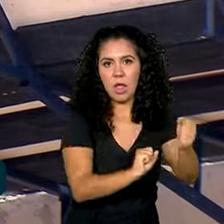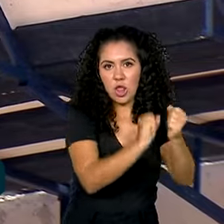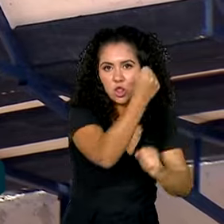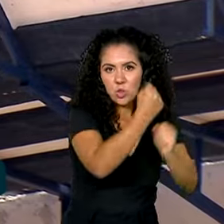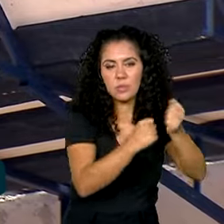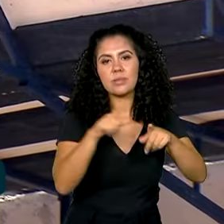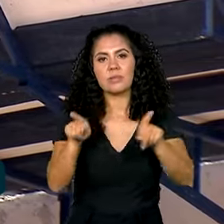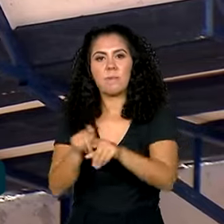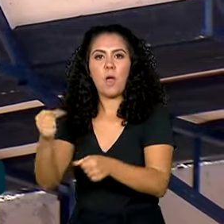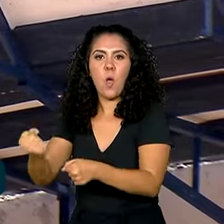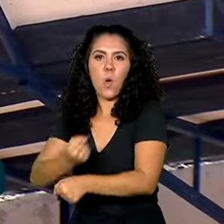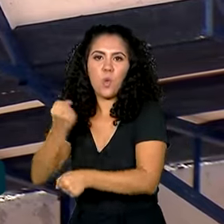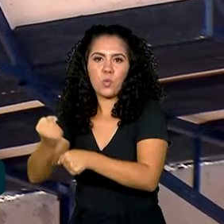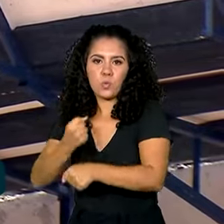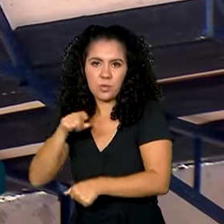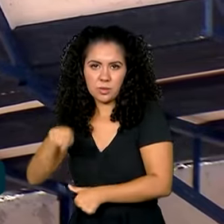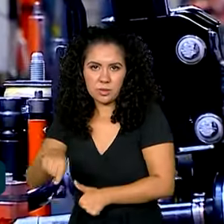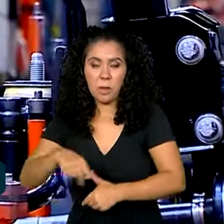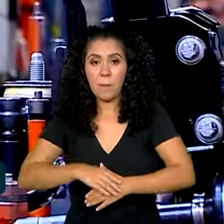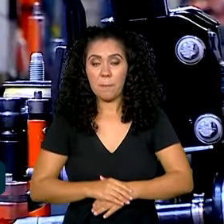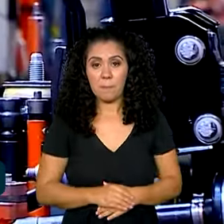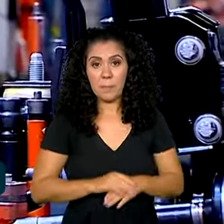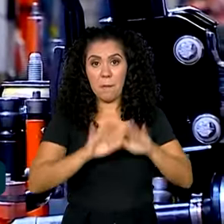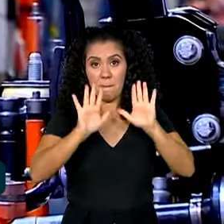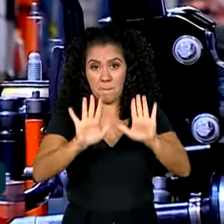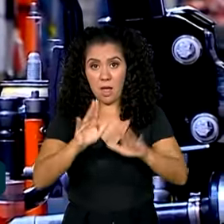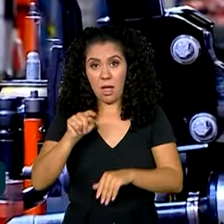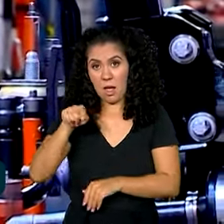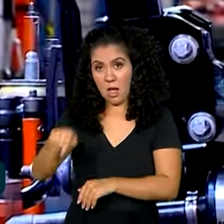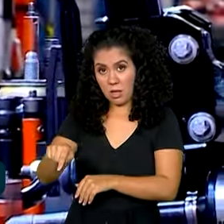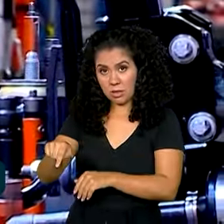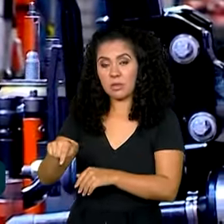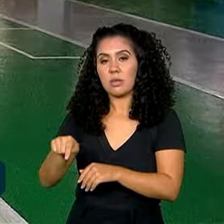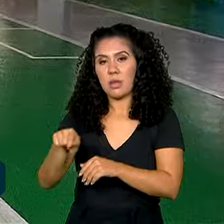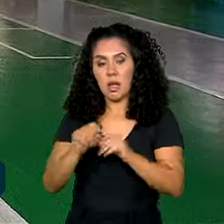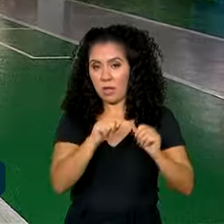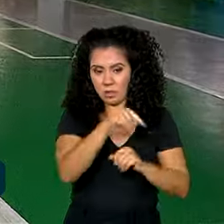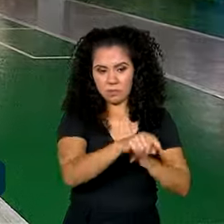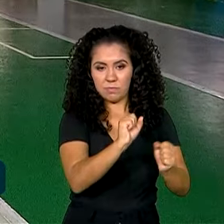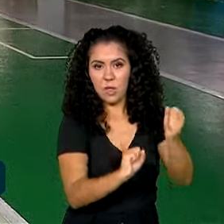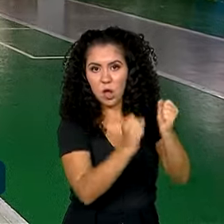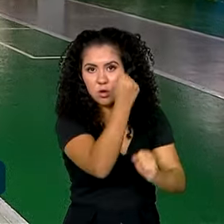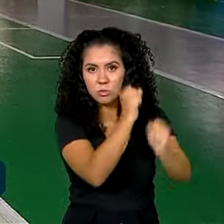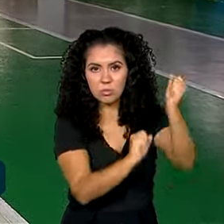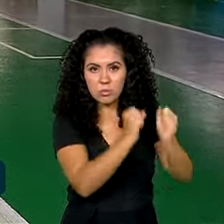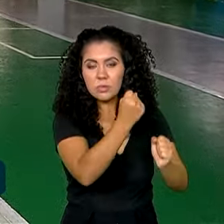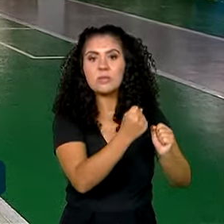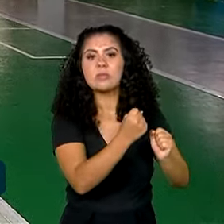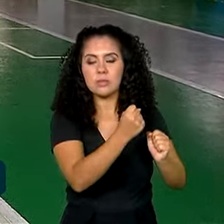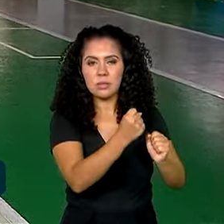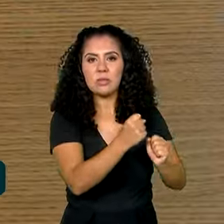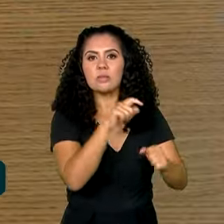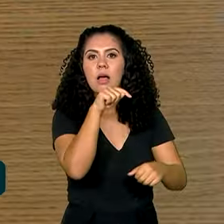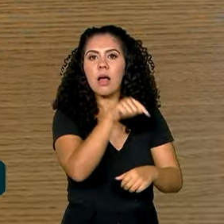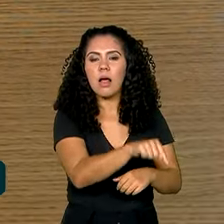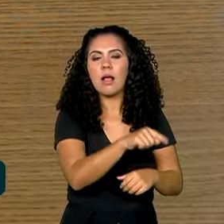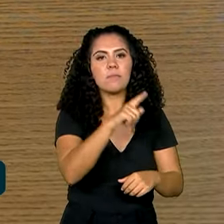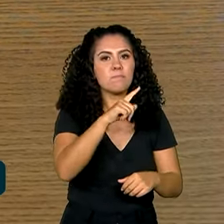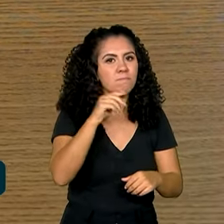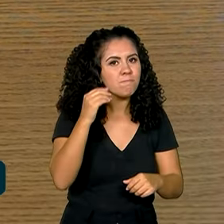construção. Sendo que na indústria o crescimento da população ocupada se deu